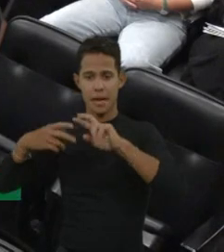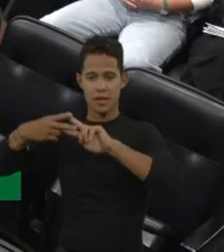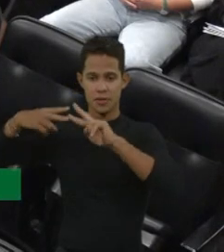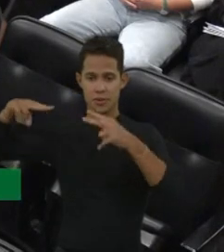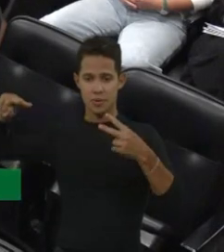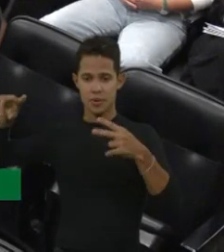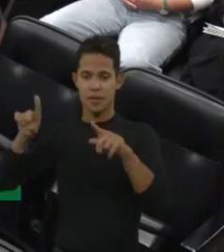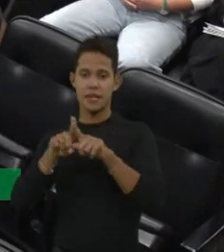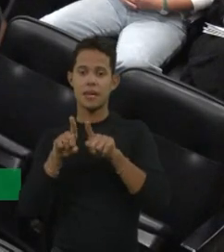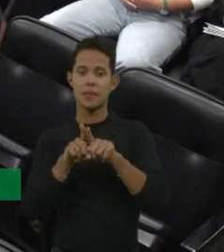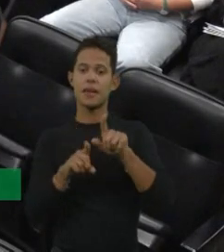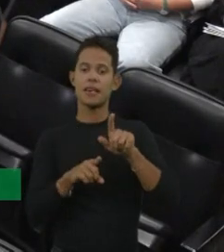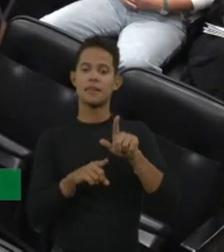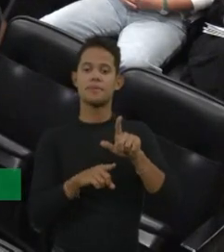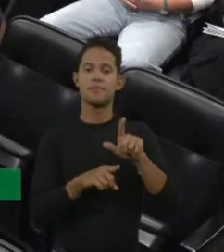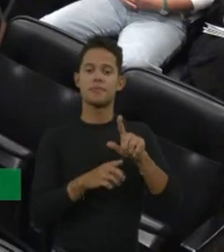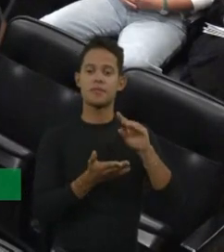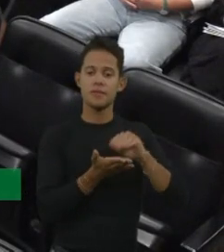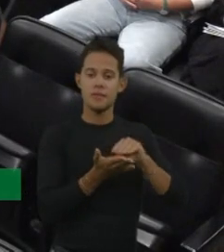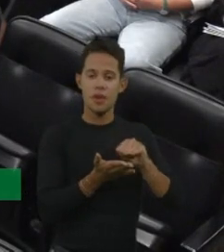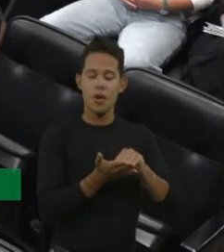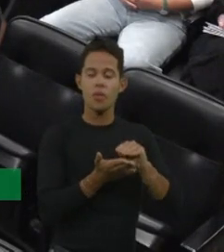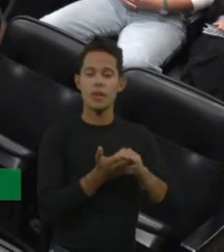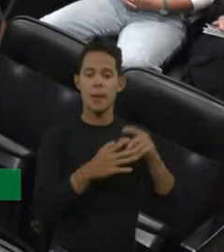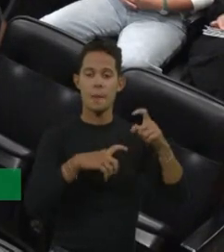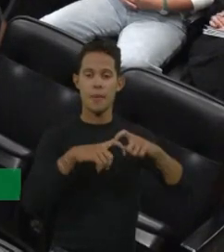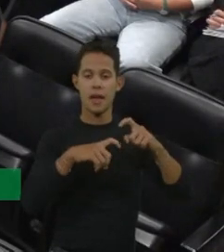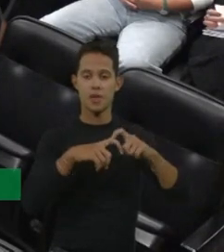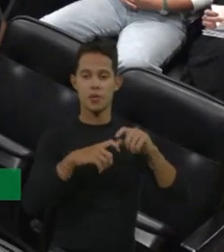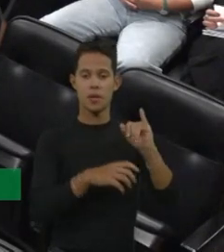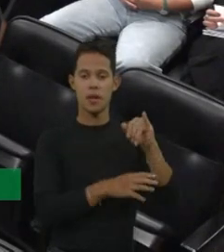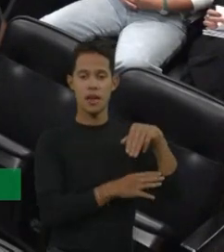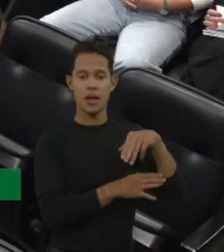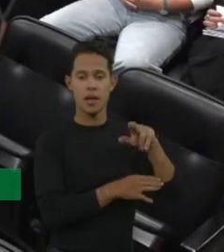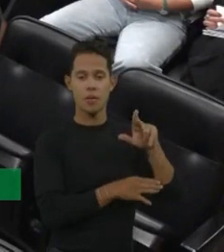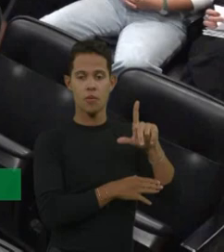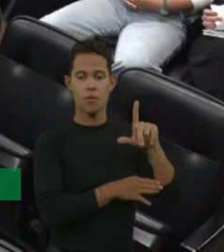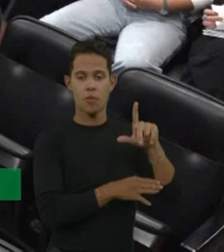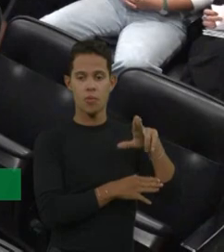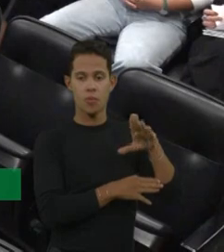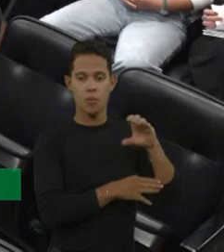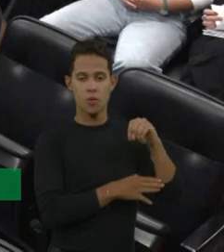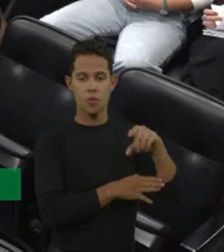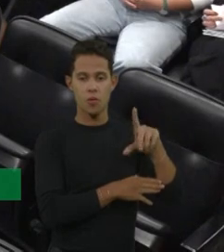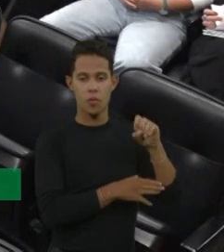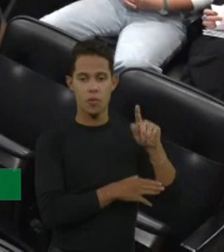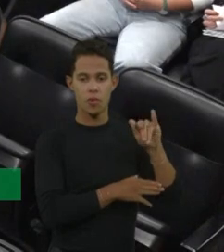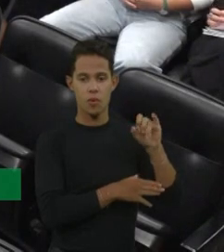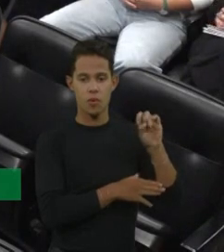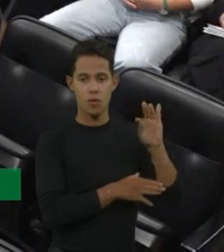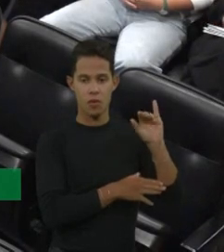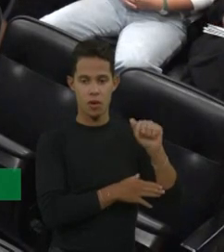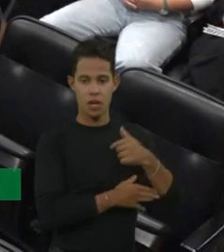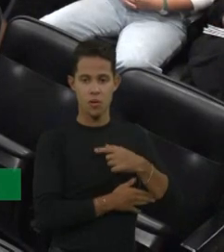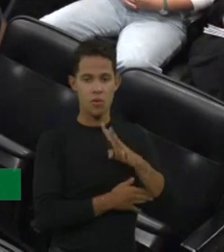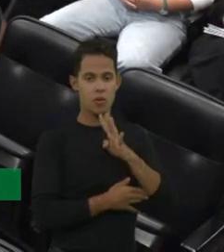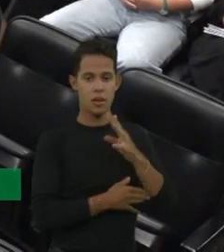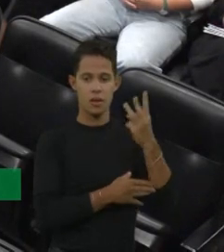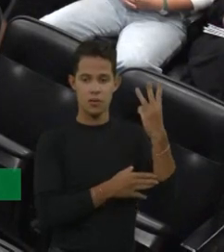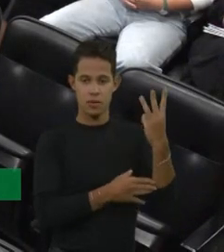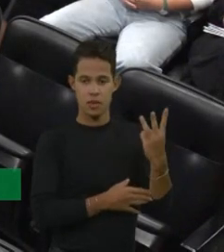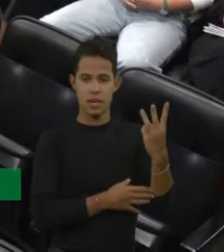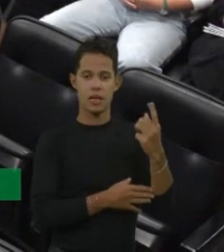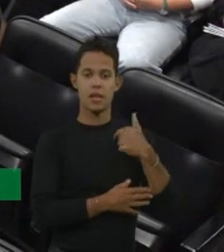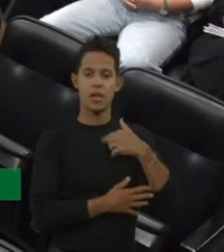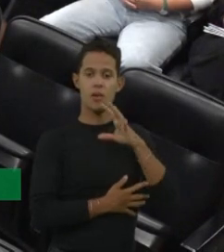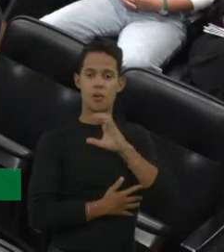imunologistas no estado, tá? Eu conheço 3, eu não sei se tem mais que isso. Todos são maravilhosos, eu amo todos de paixão, mas